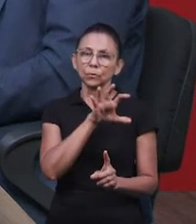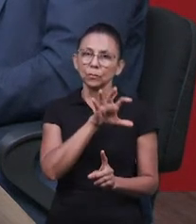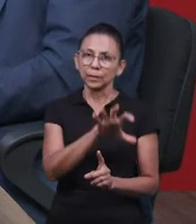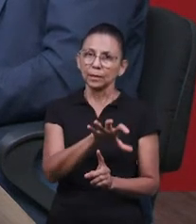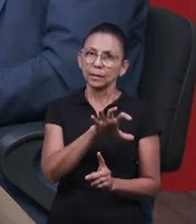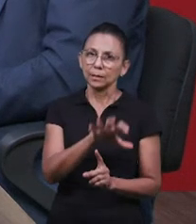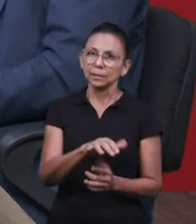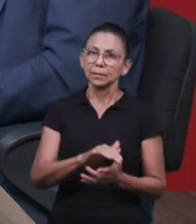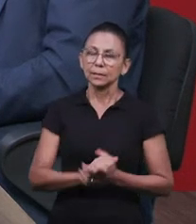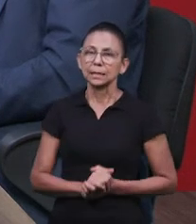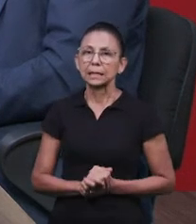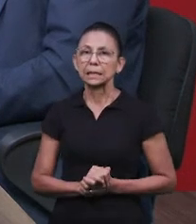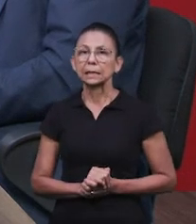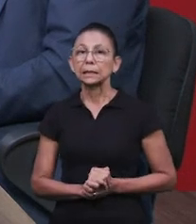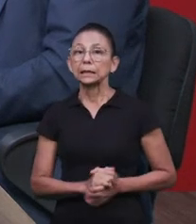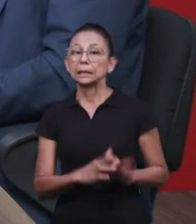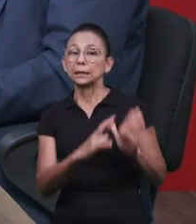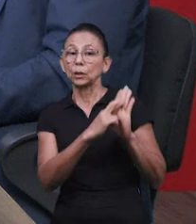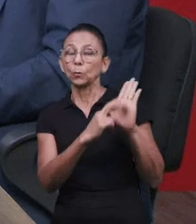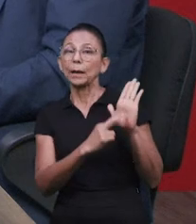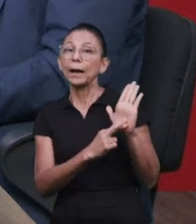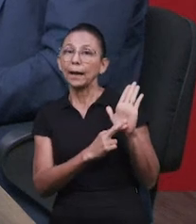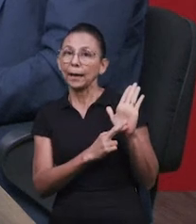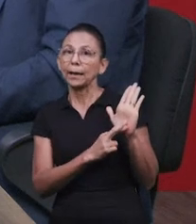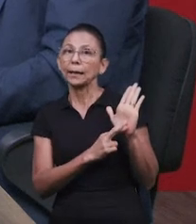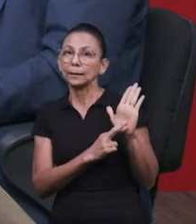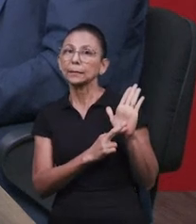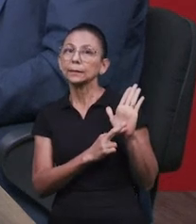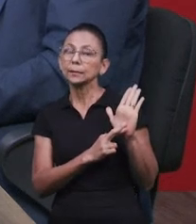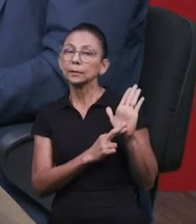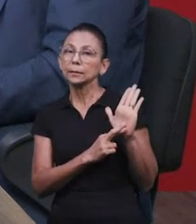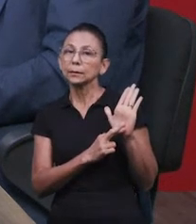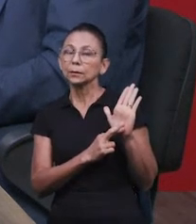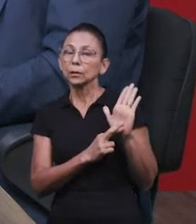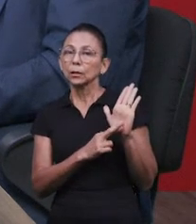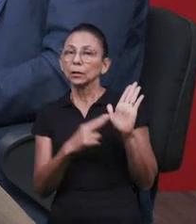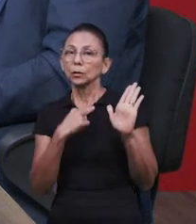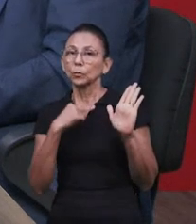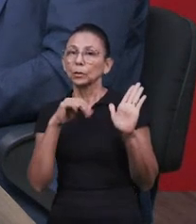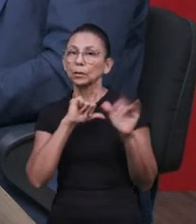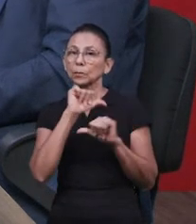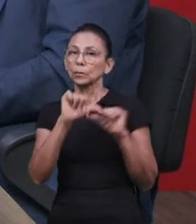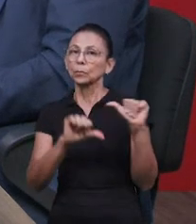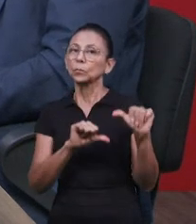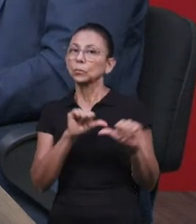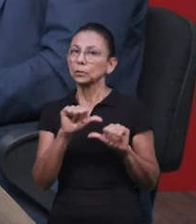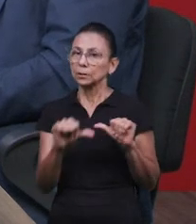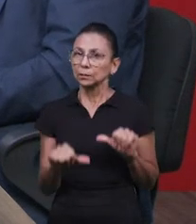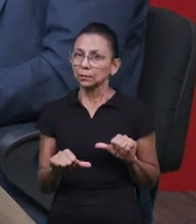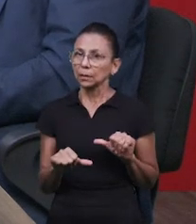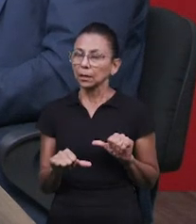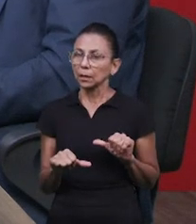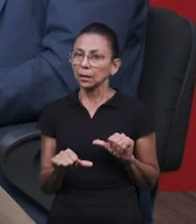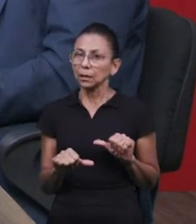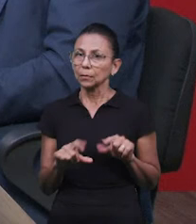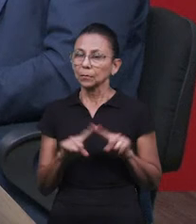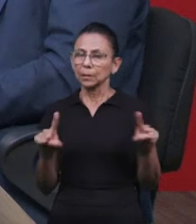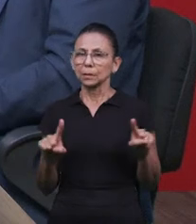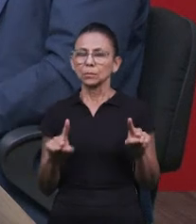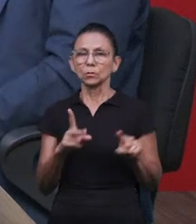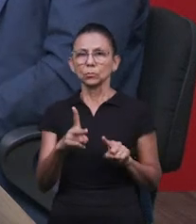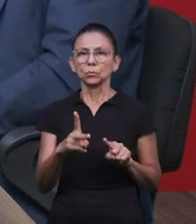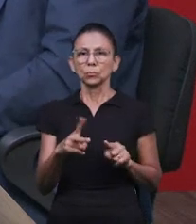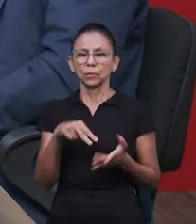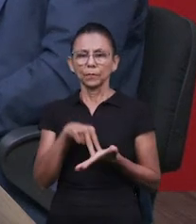é um regulamento, ela tem força de regra. Nós não podemos mudar. O que nós podemos é nos